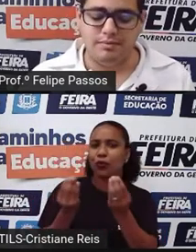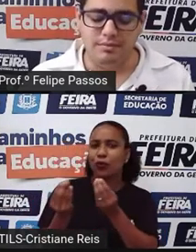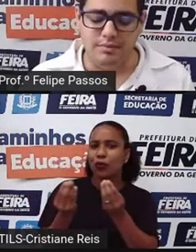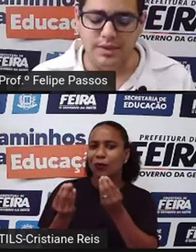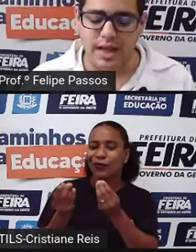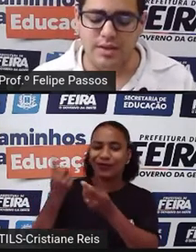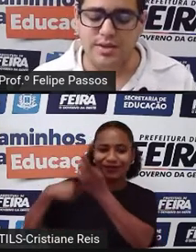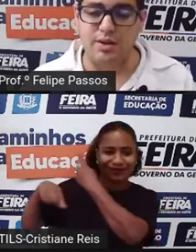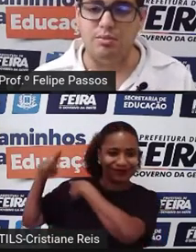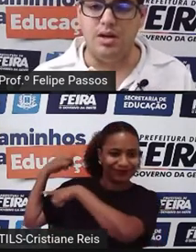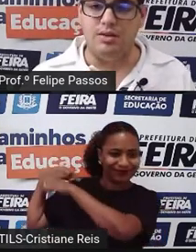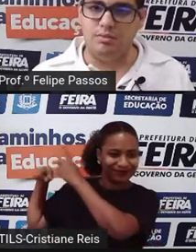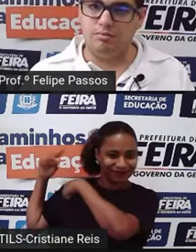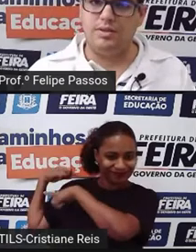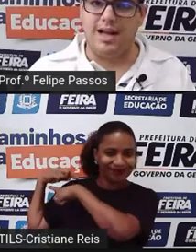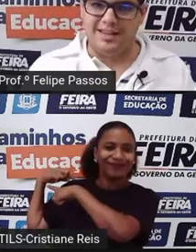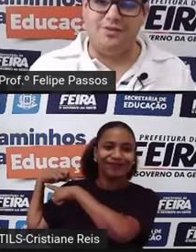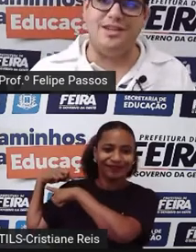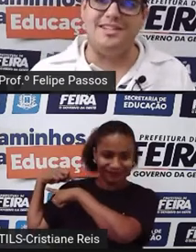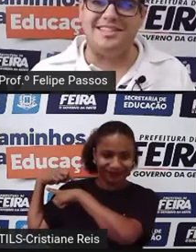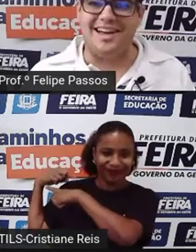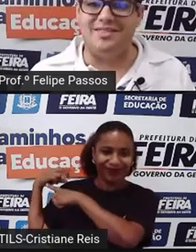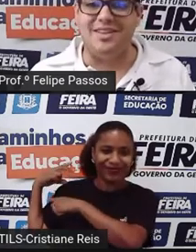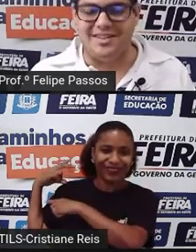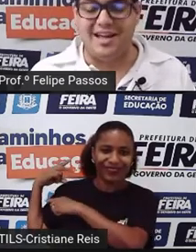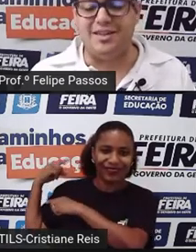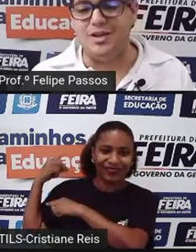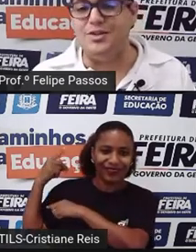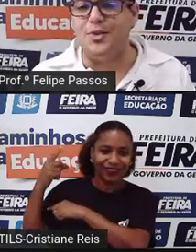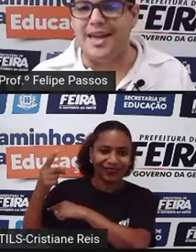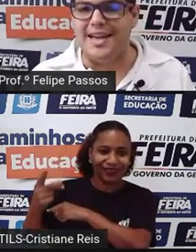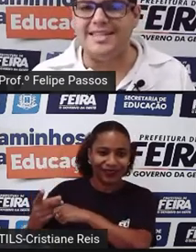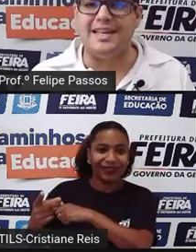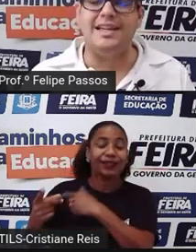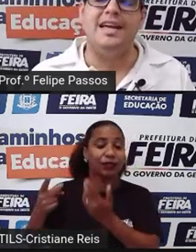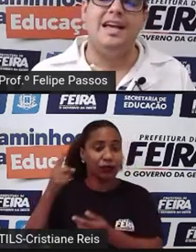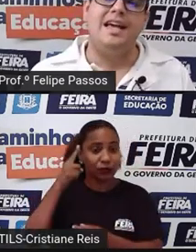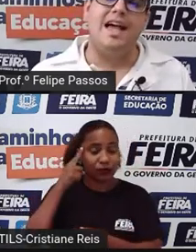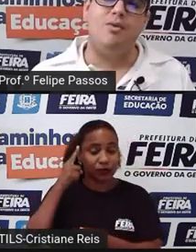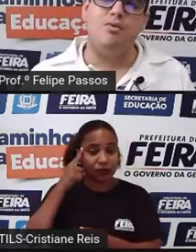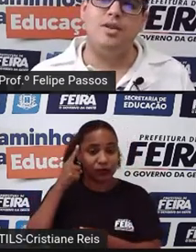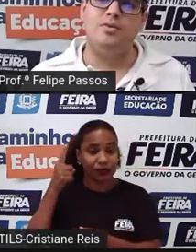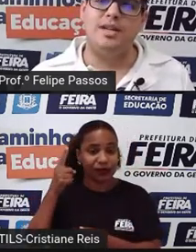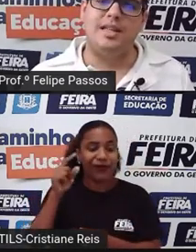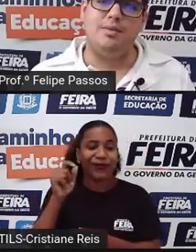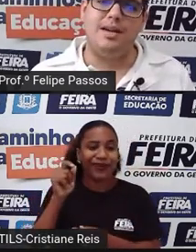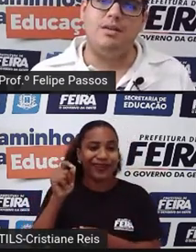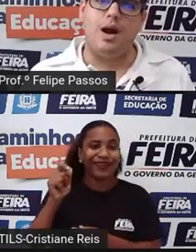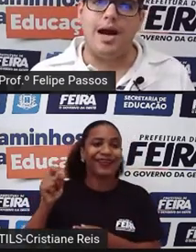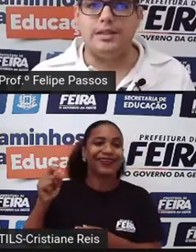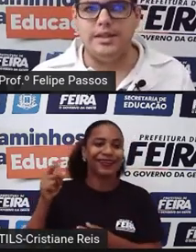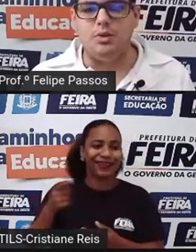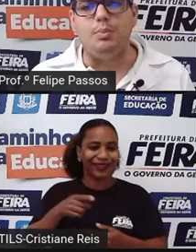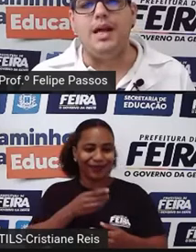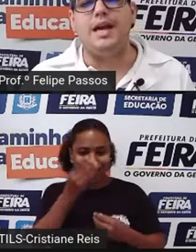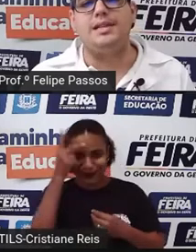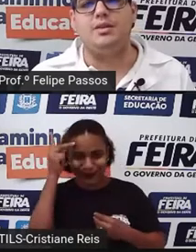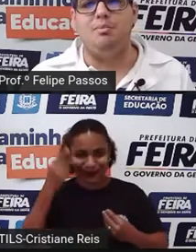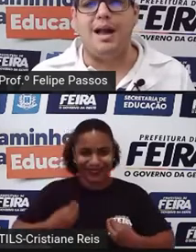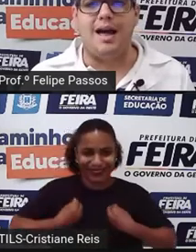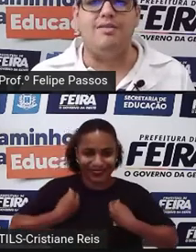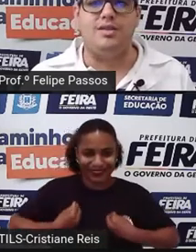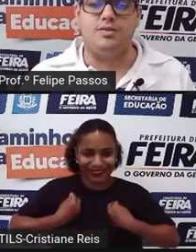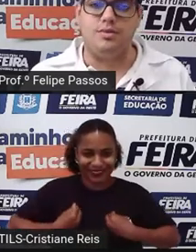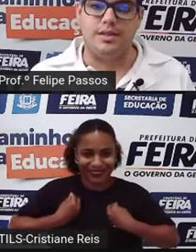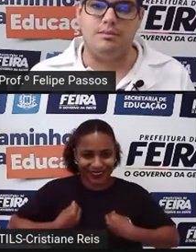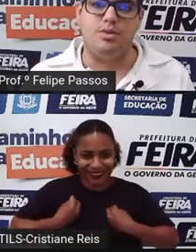que o ser humano, até onde a gente conhece, né? É o único que tem uma linguagem complexa,